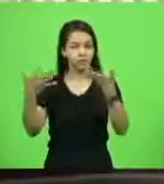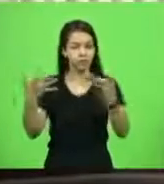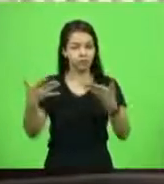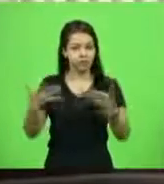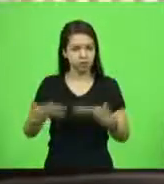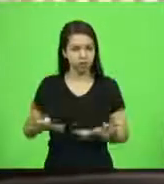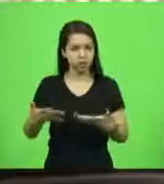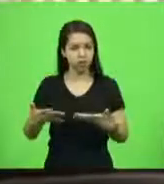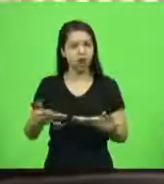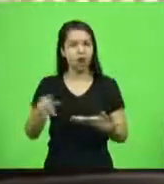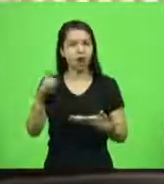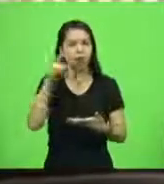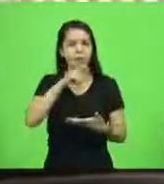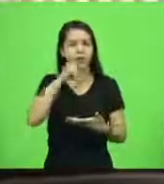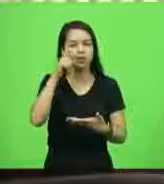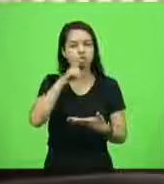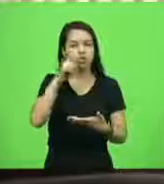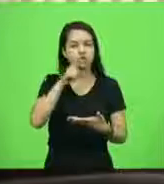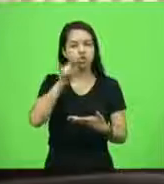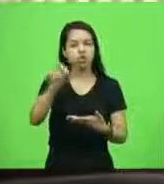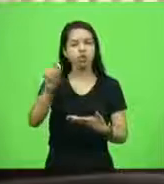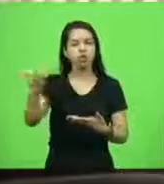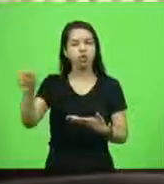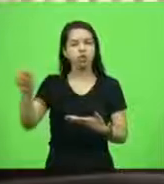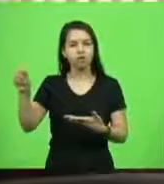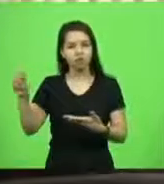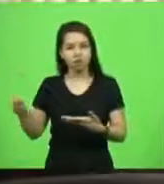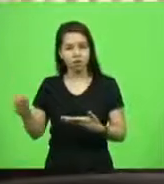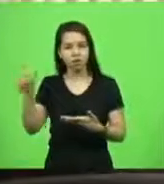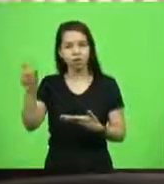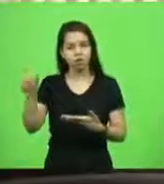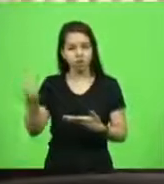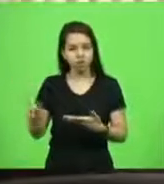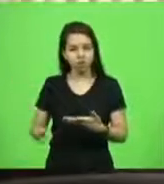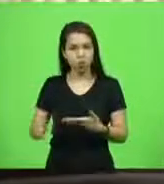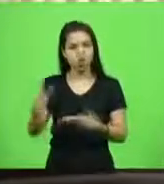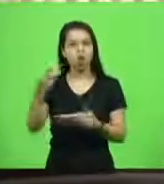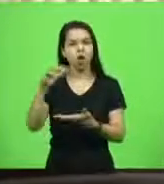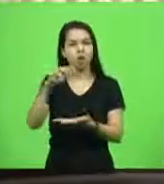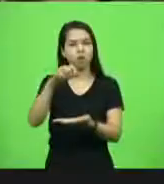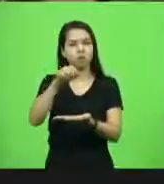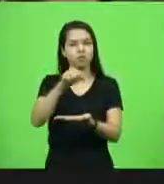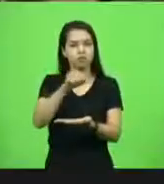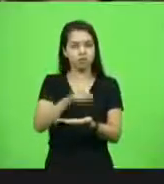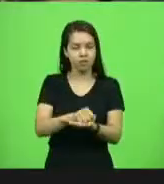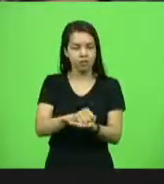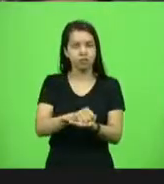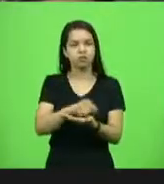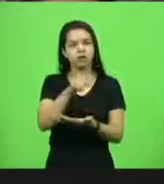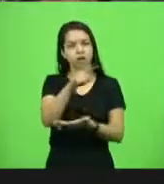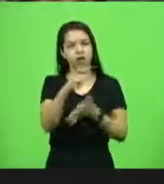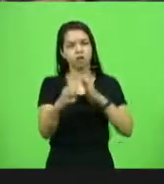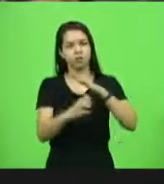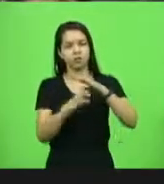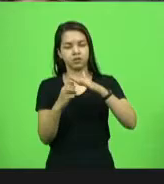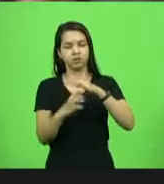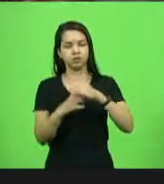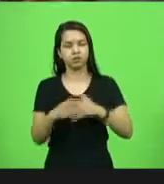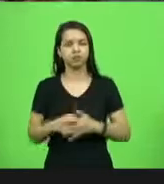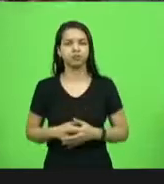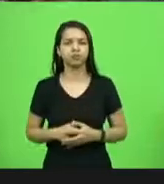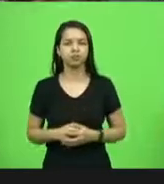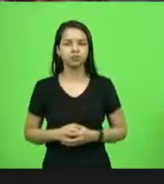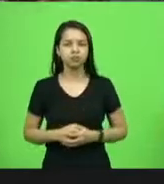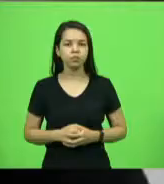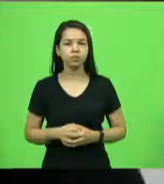processo entre o contratante e o contratado. Deputado Sareta. Deputado Kennedy, você tem razão,